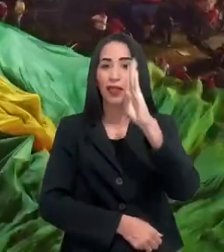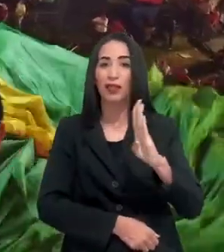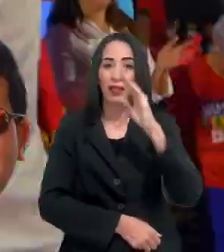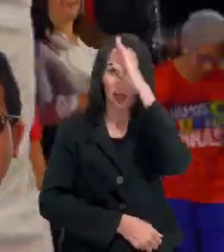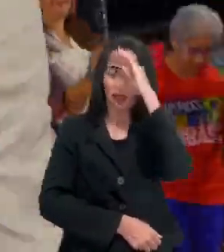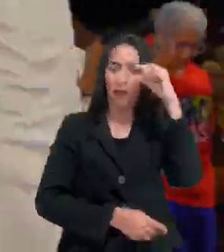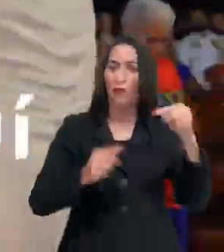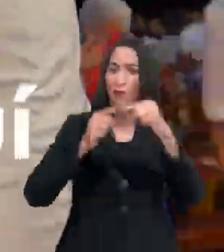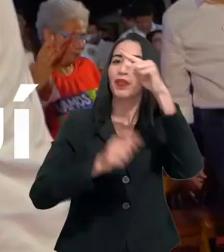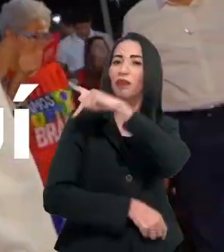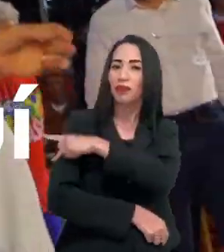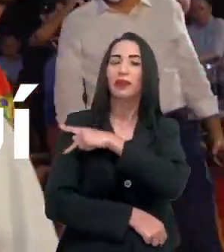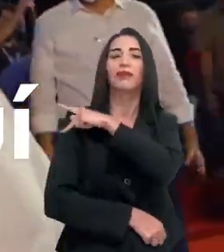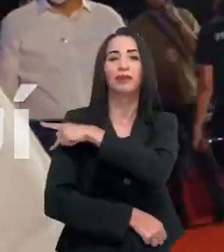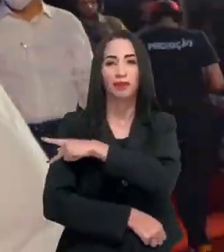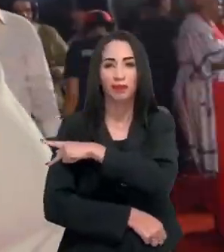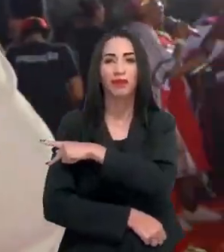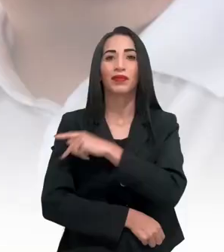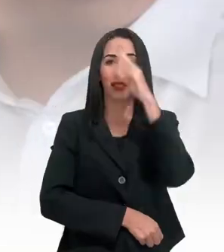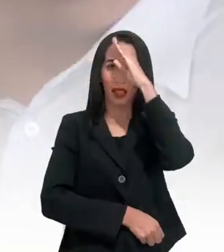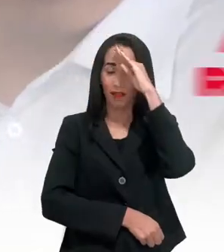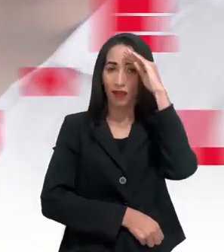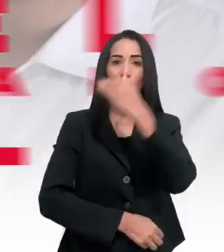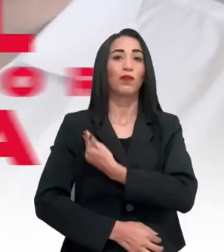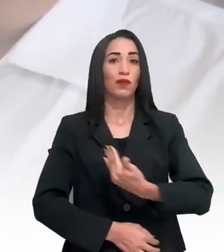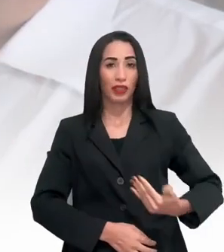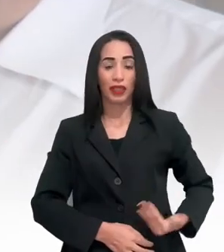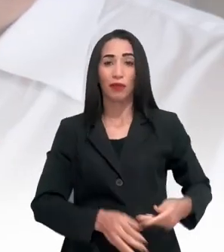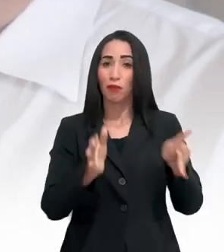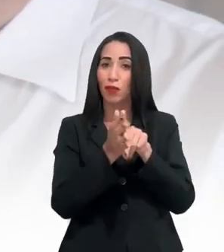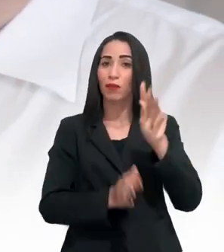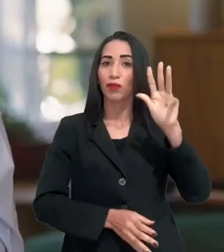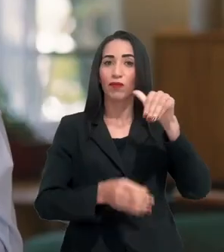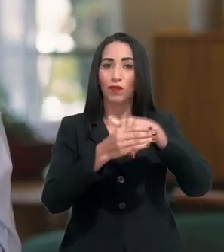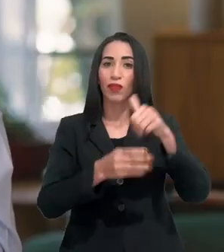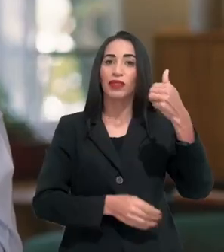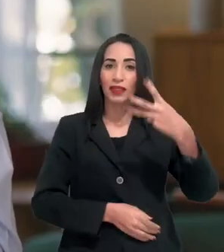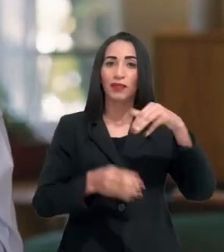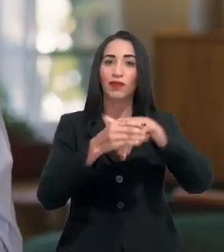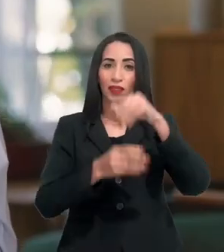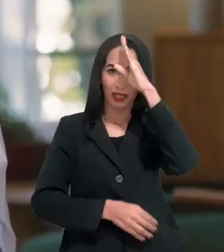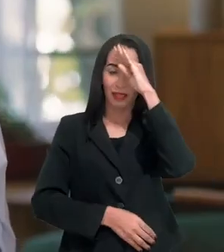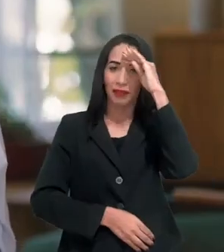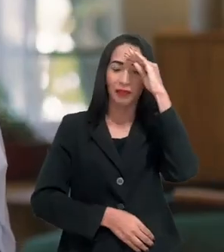Brasil. E Rafael do Piauí. Rafael, o governador de Lula. Vote 13. Vote Rafael.